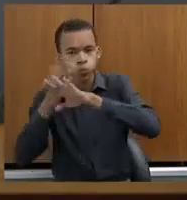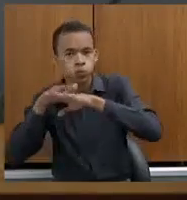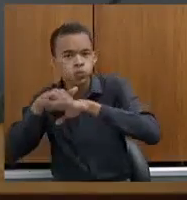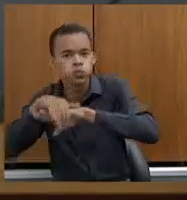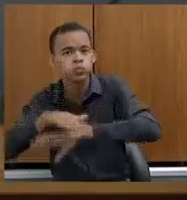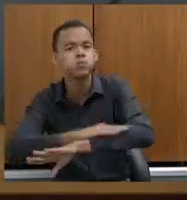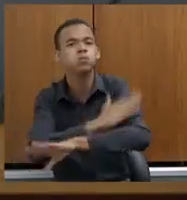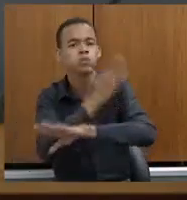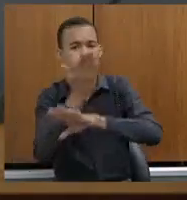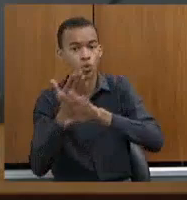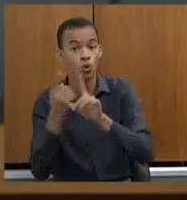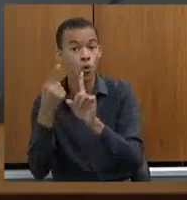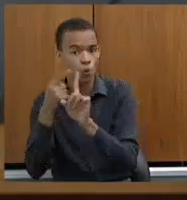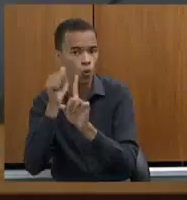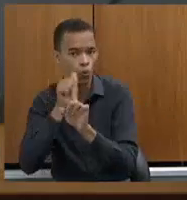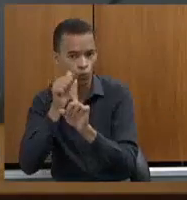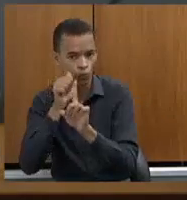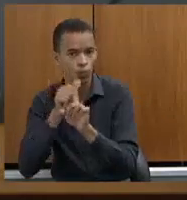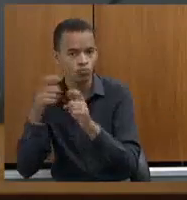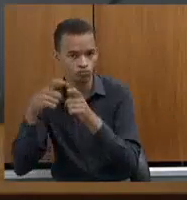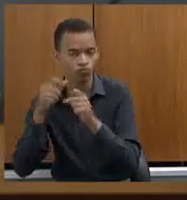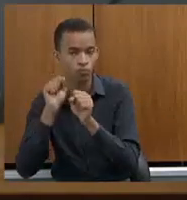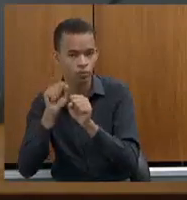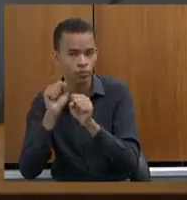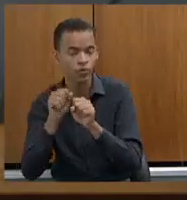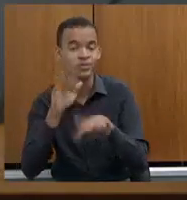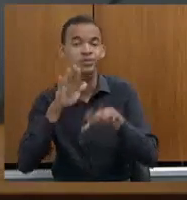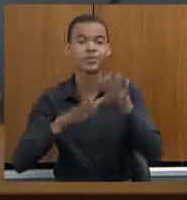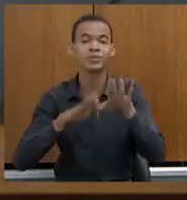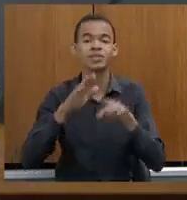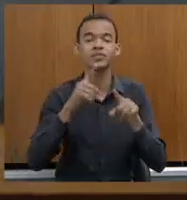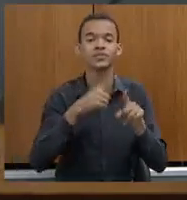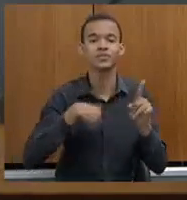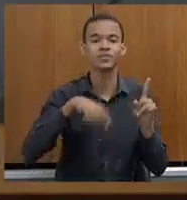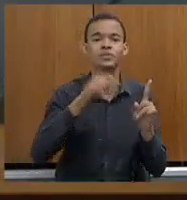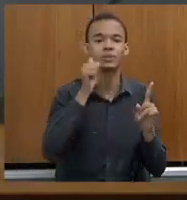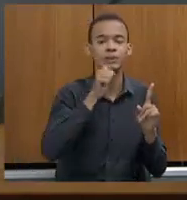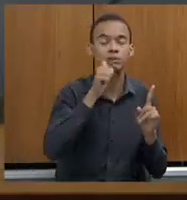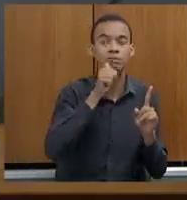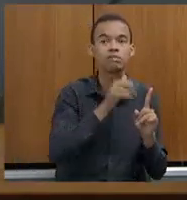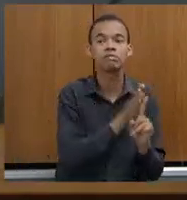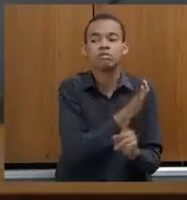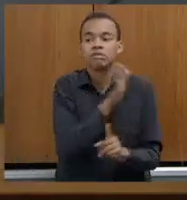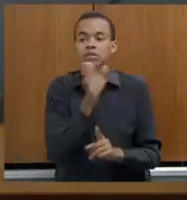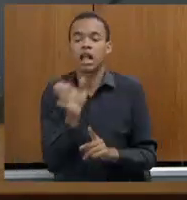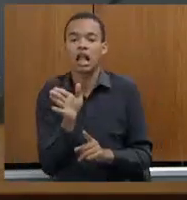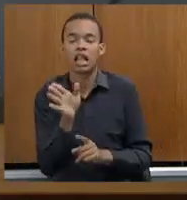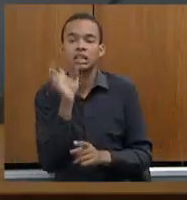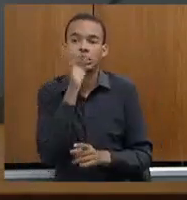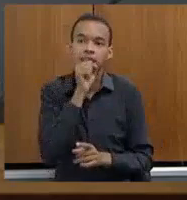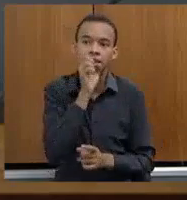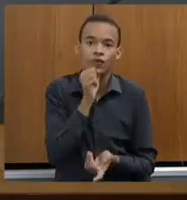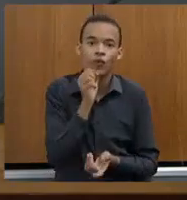quando vem o período do final de semana, da noite, do plantão digital,